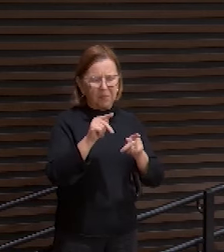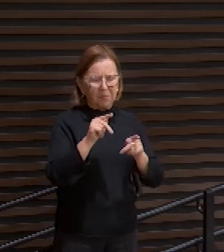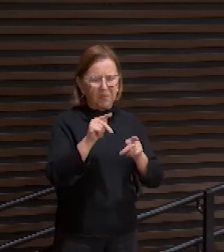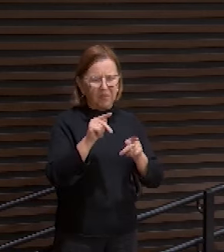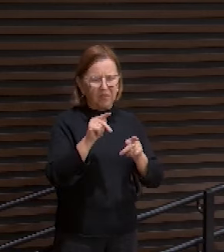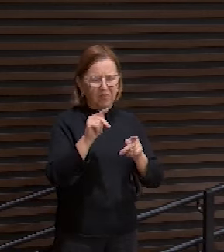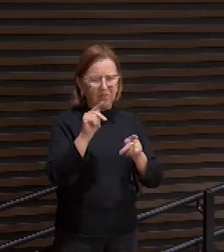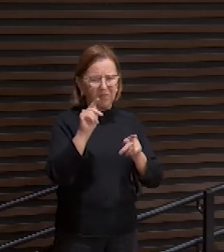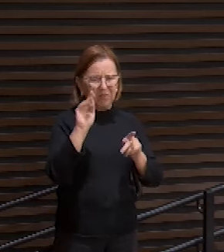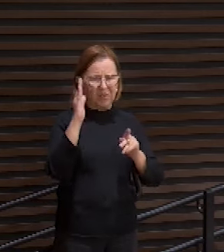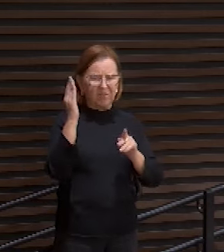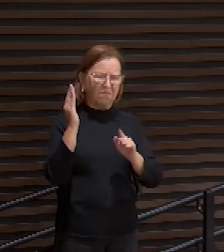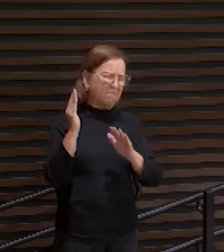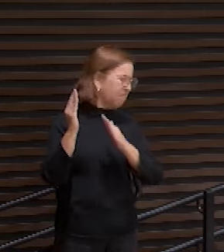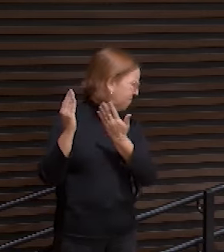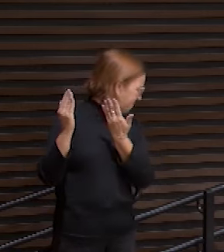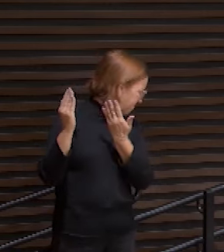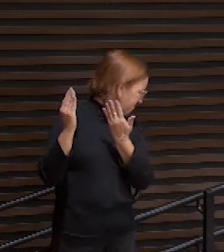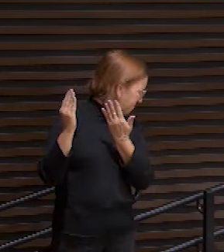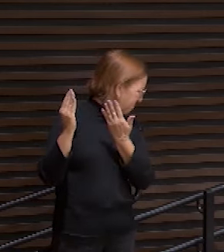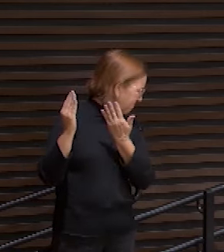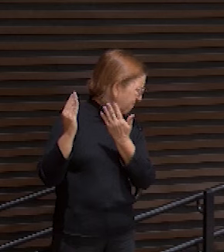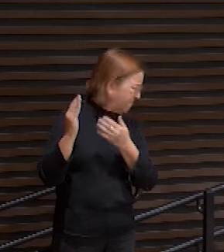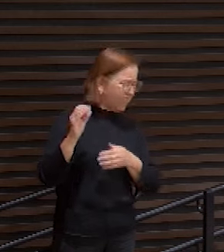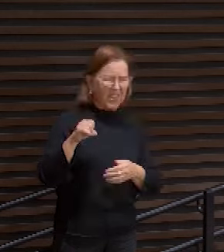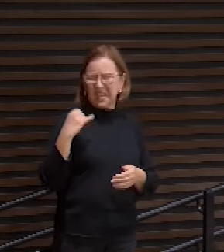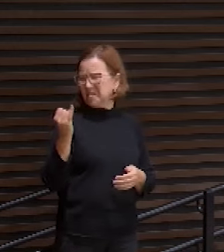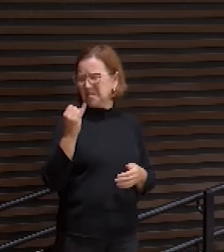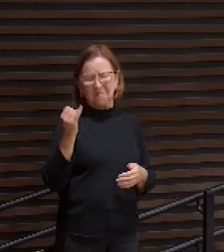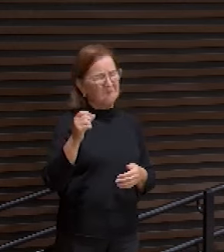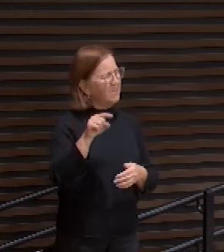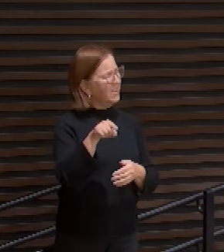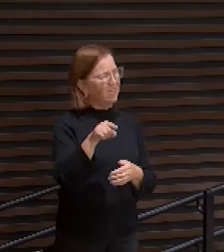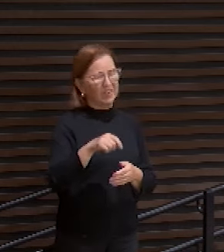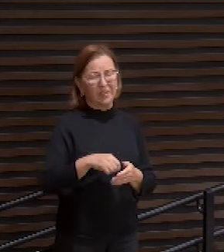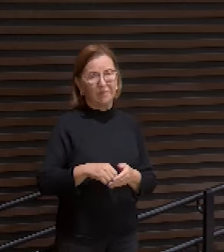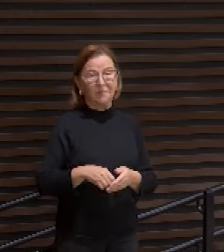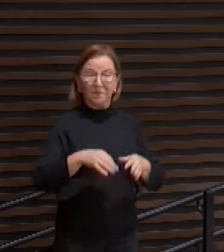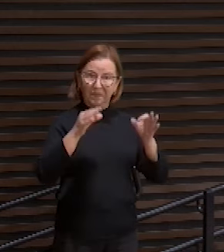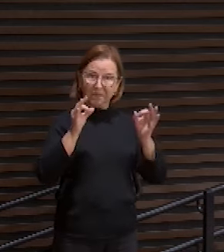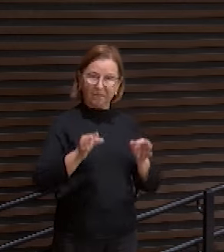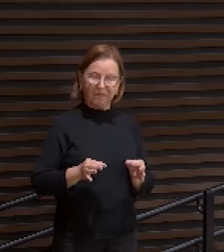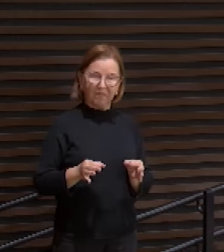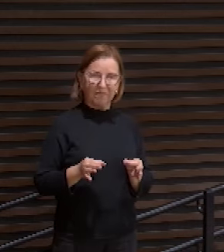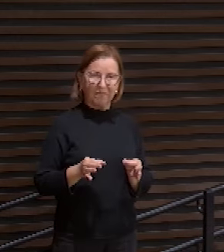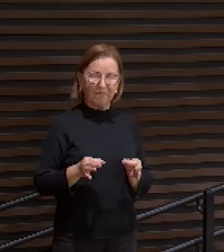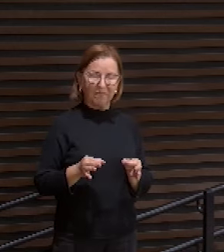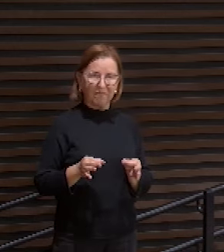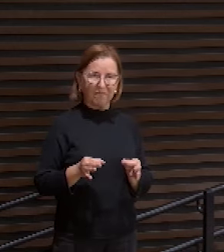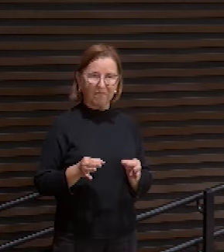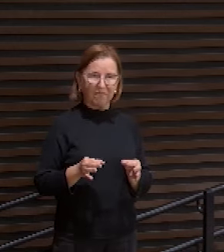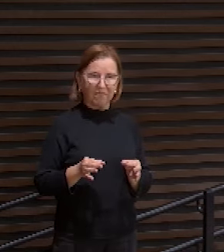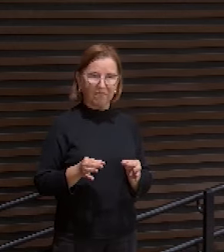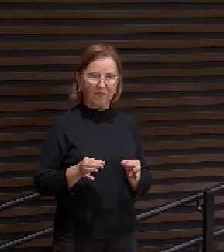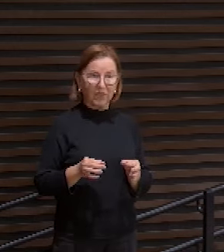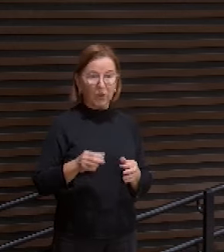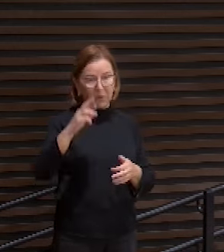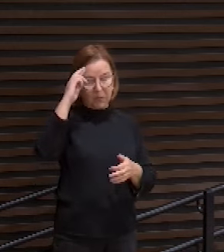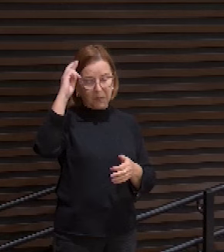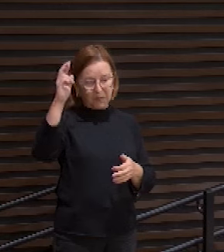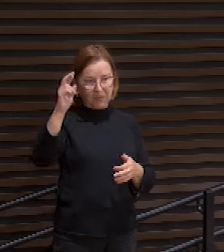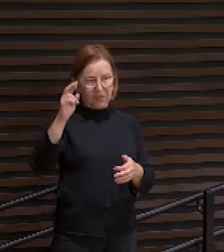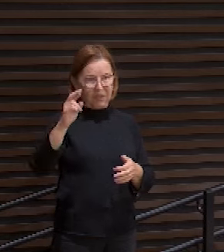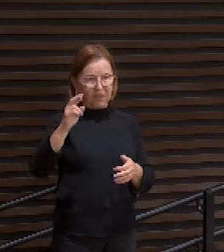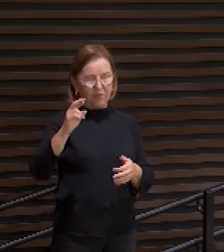era desprezado e dele não fizemos caso. Certamente, ele tomou sobre si as nossas